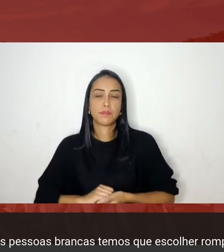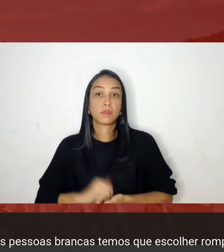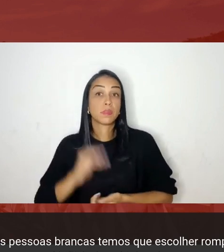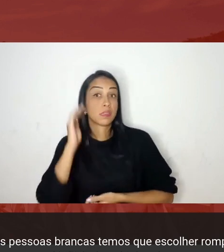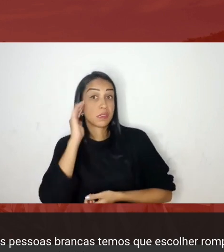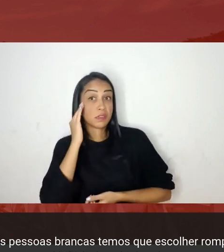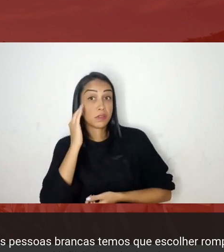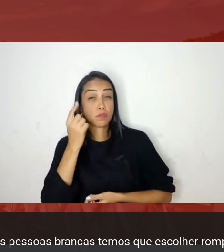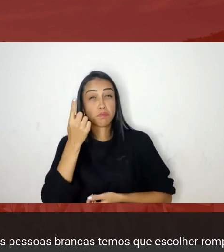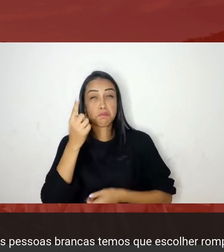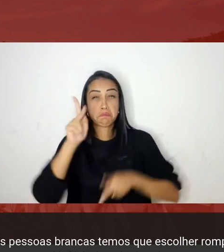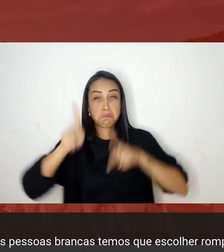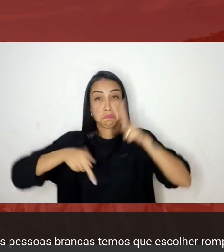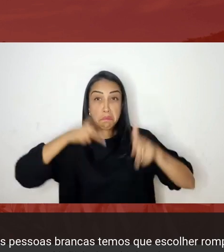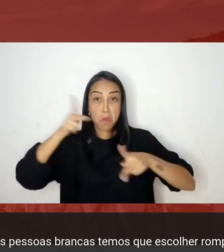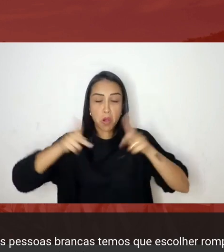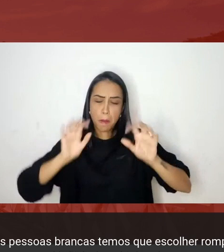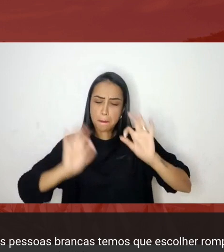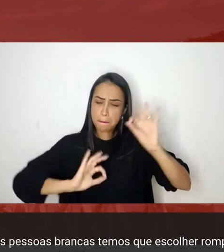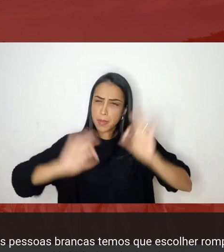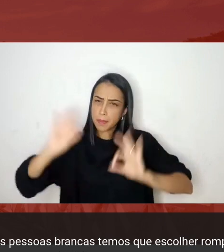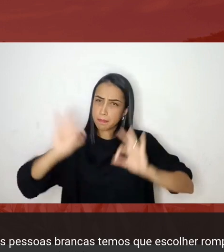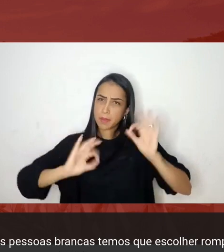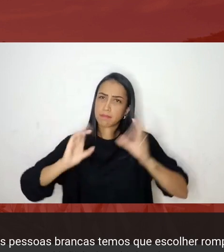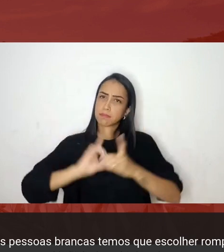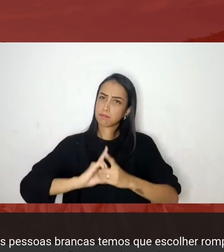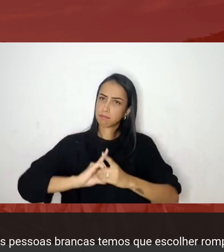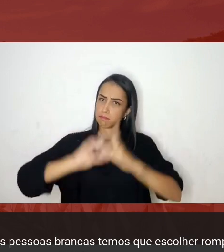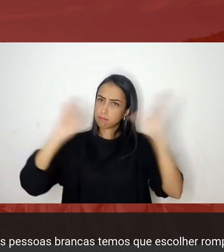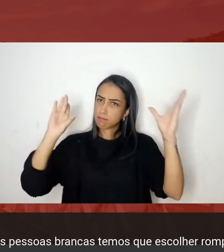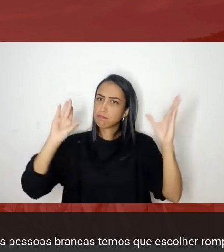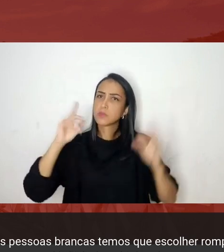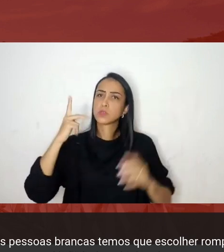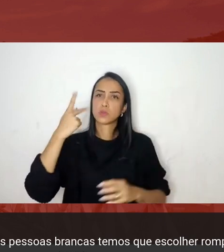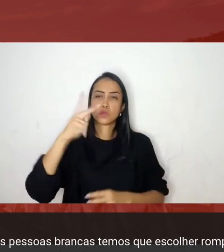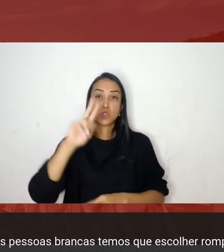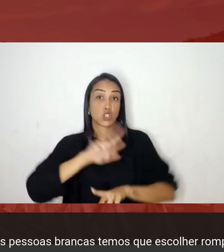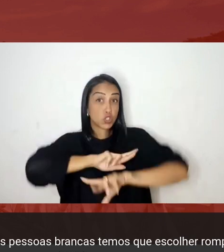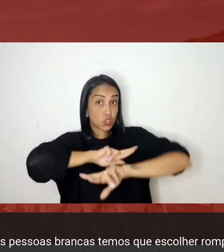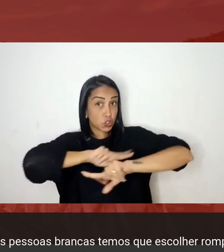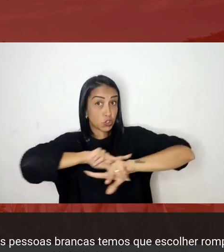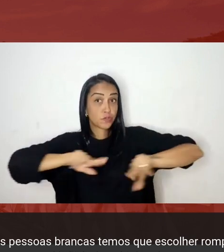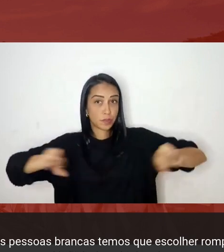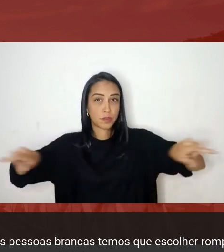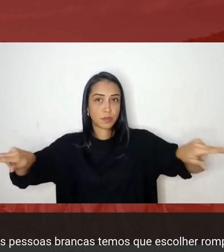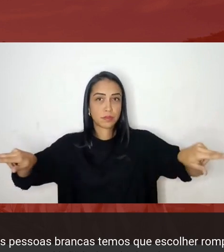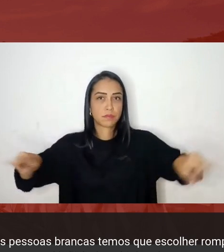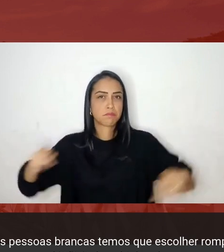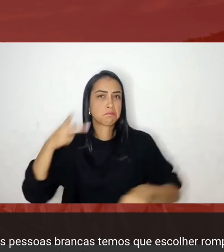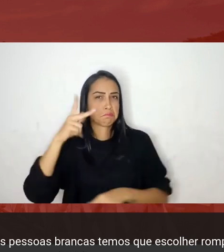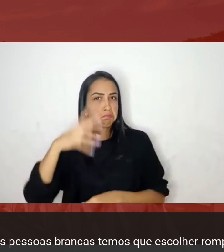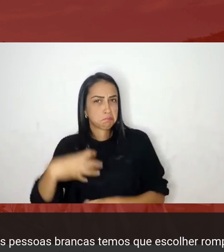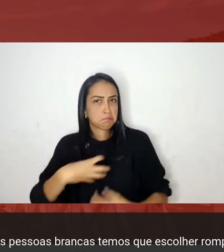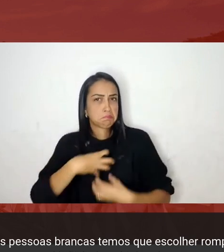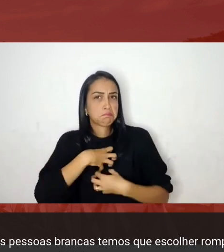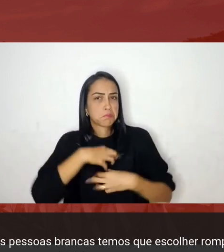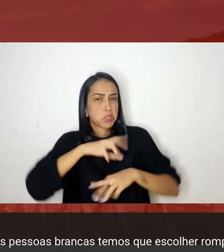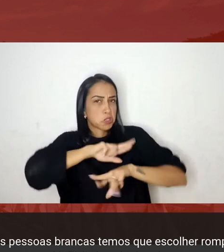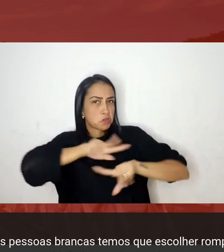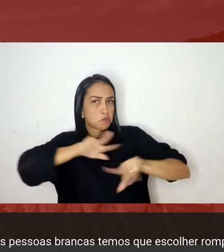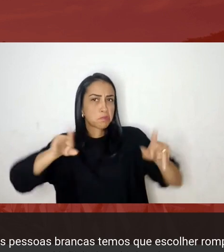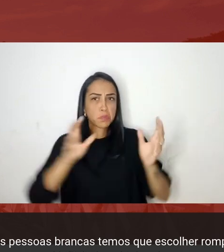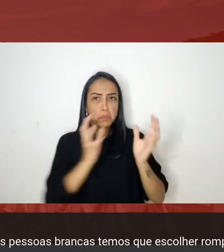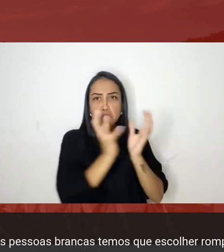organiza democraticamente e que as suas as suas diferenças seus diferentes grupos seus diferentes